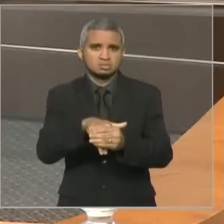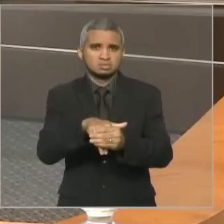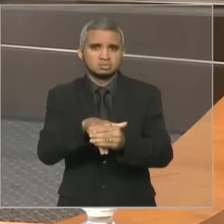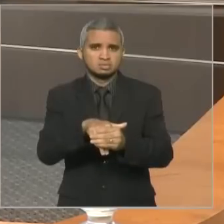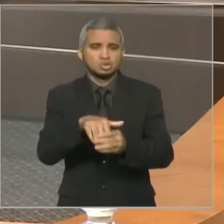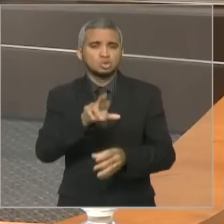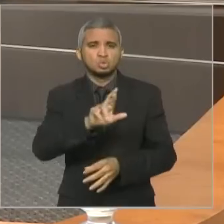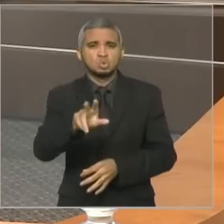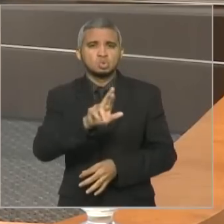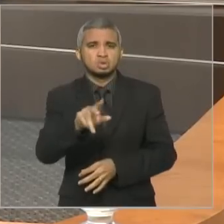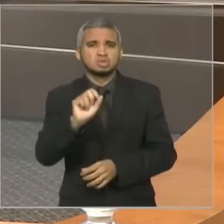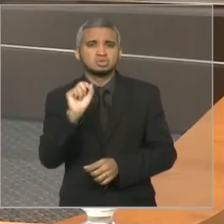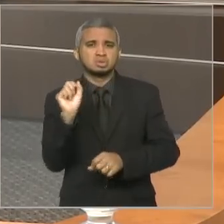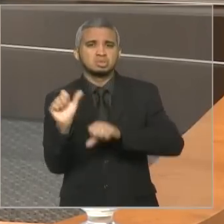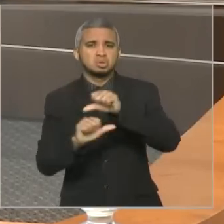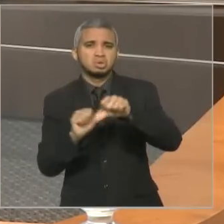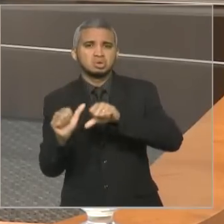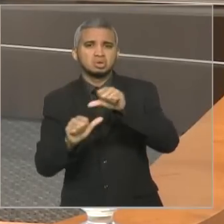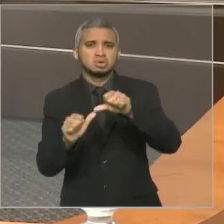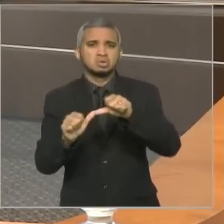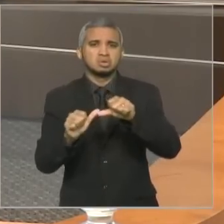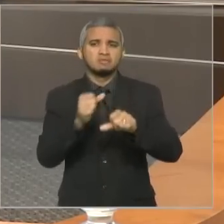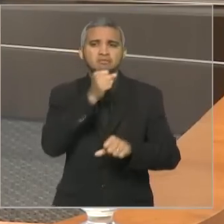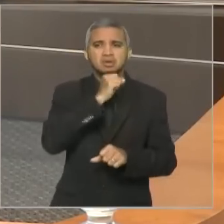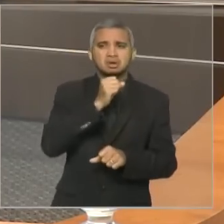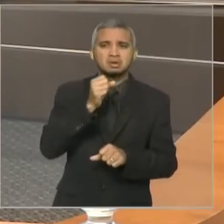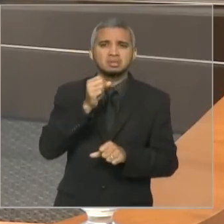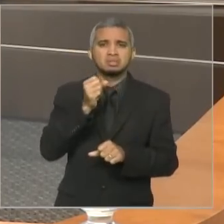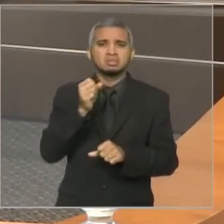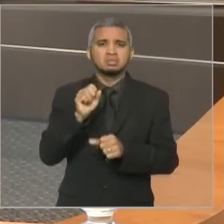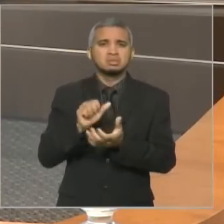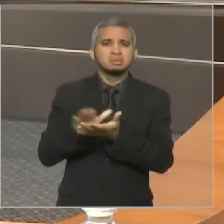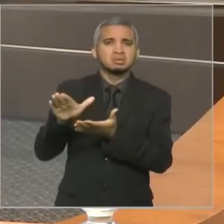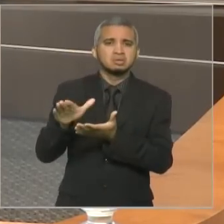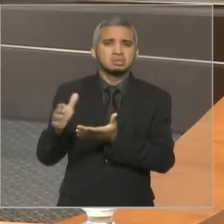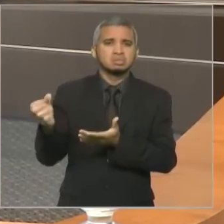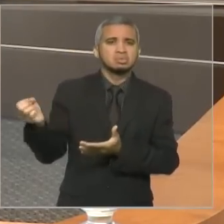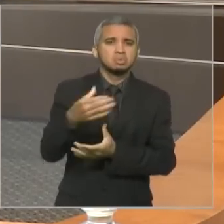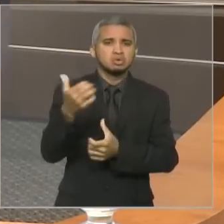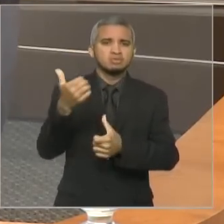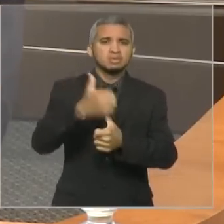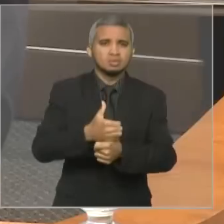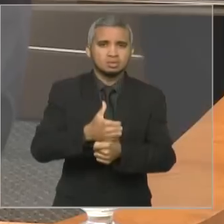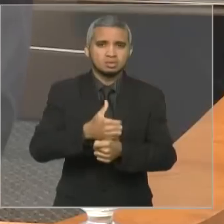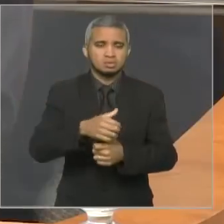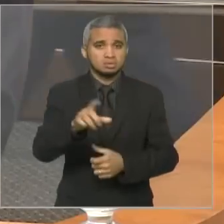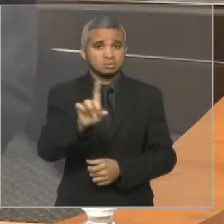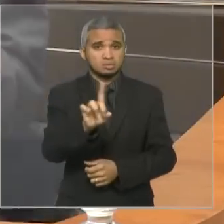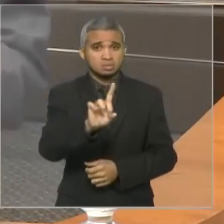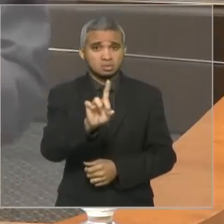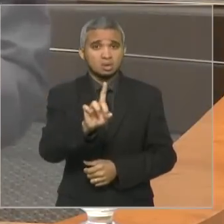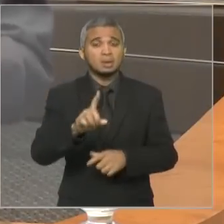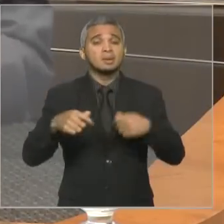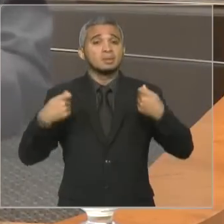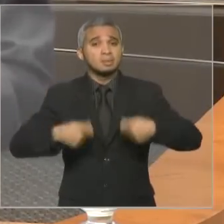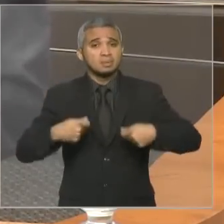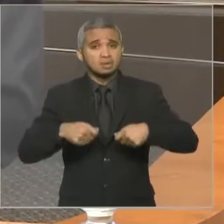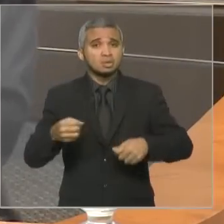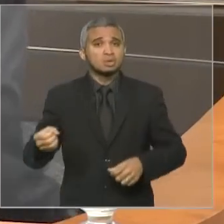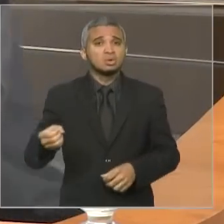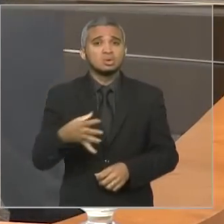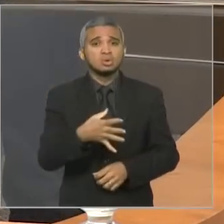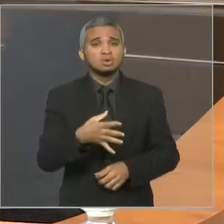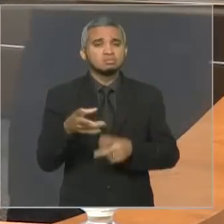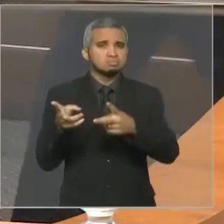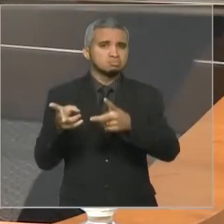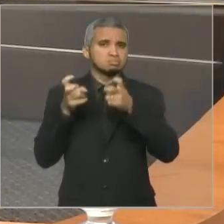um e entrar outro, mas em um comportamento novo, numa proposta nova, numa ação nova. E eu vi agora o governo dizer